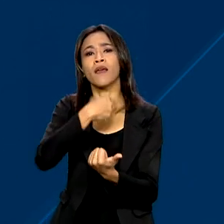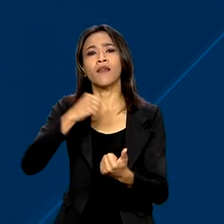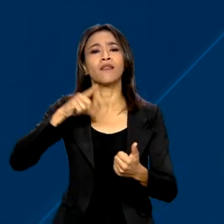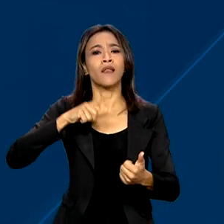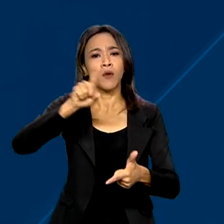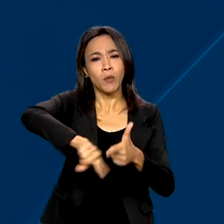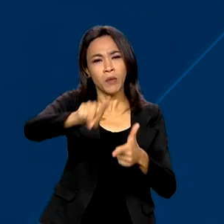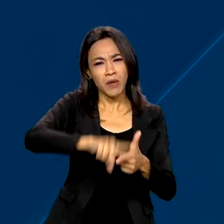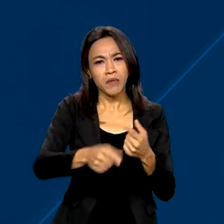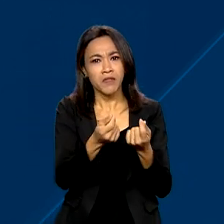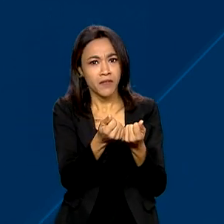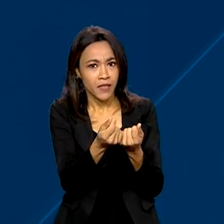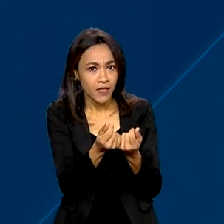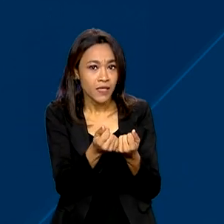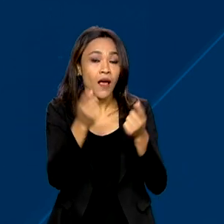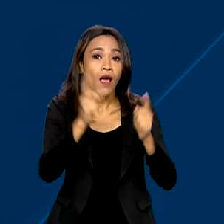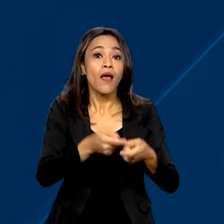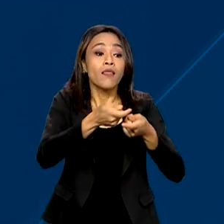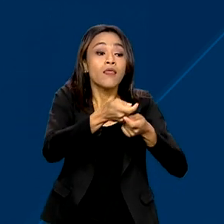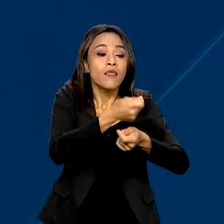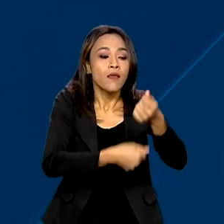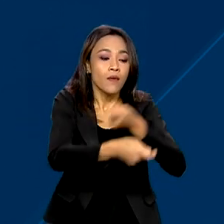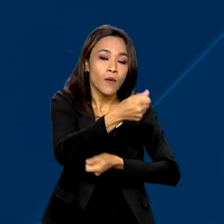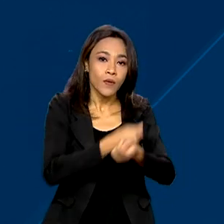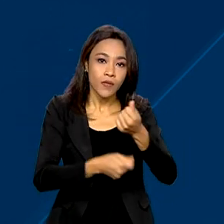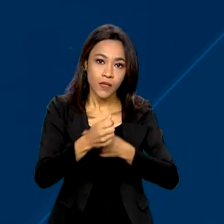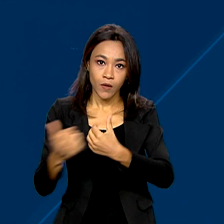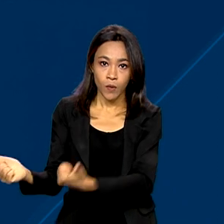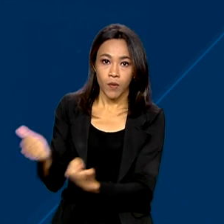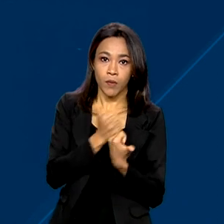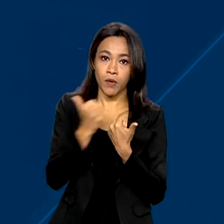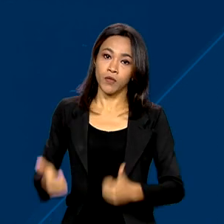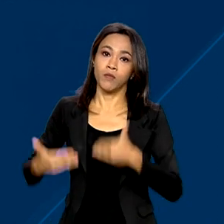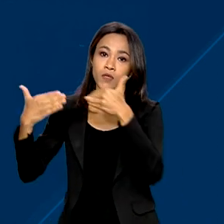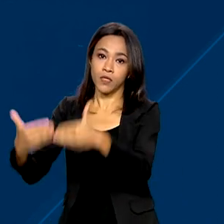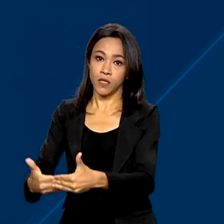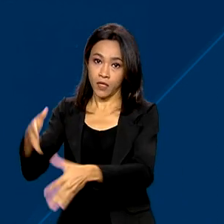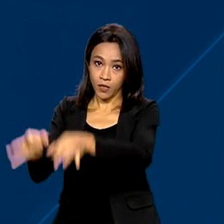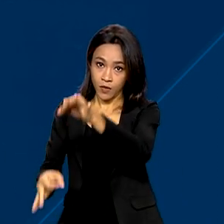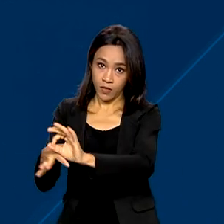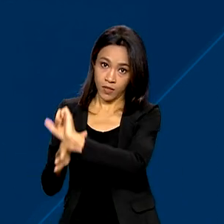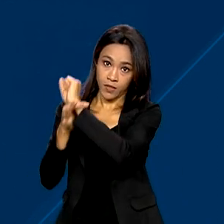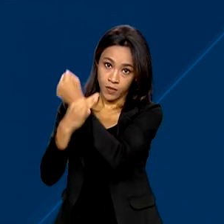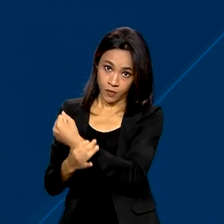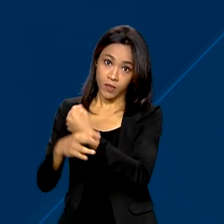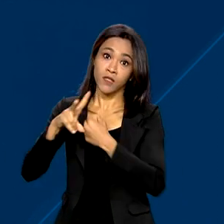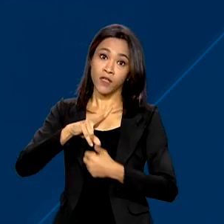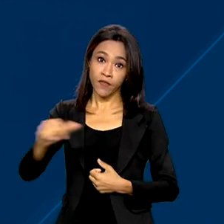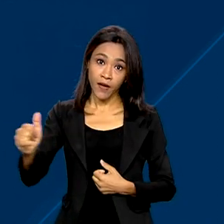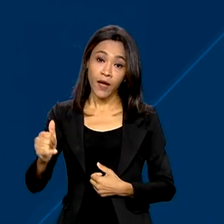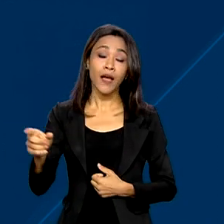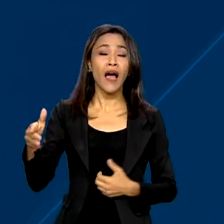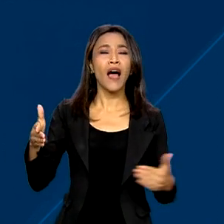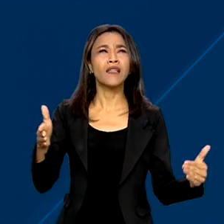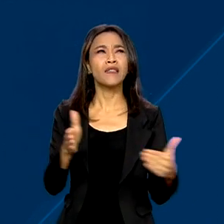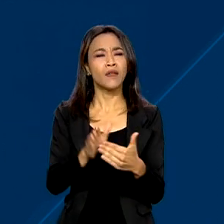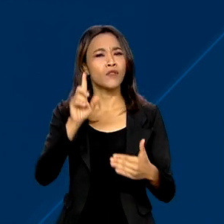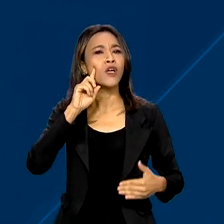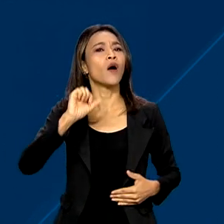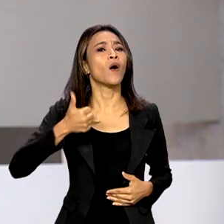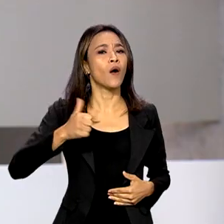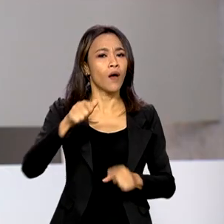financeiras. É o Renegocia do Ministério da Justiça e Segurança Pública, que vai até o dia 11 de